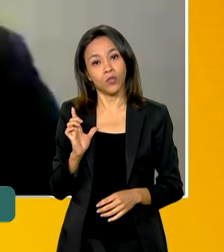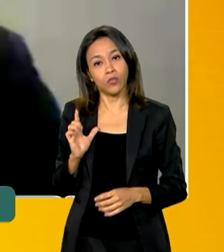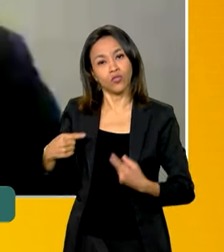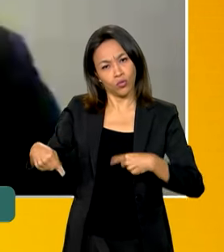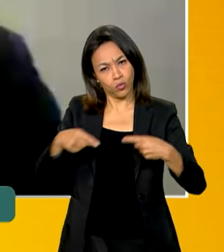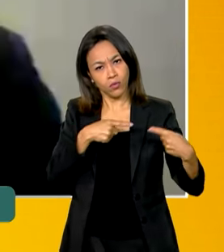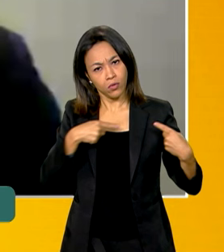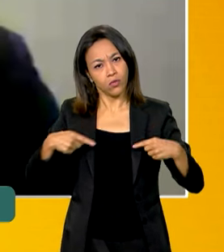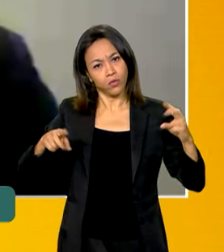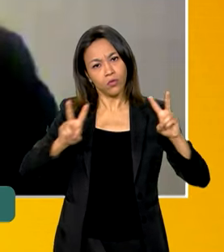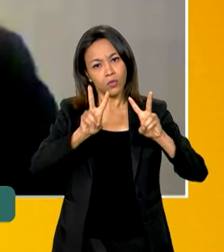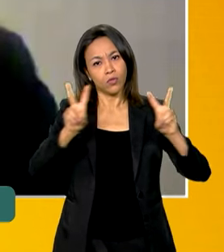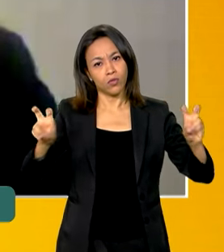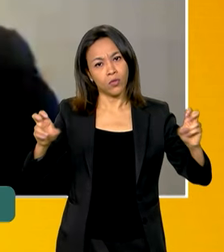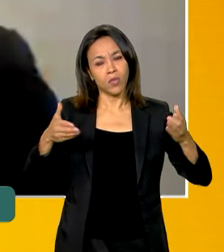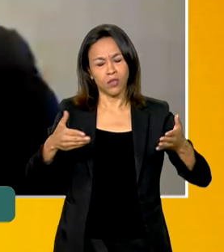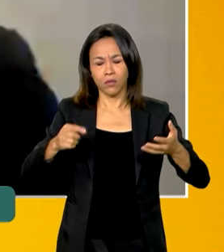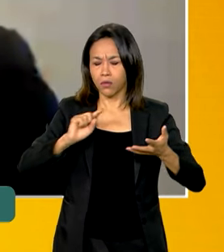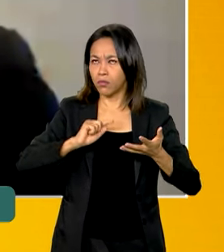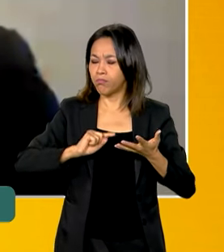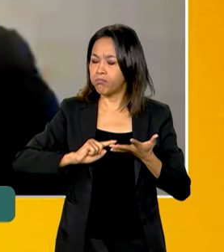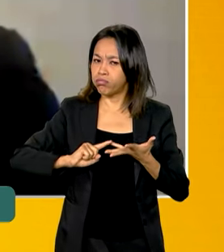com muitos desafios.